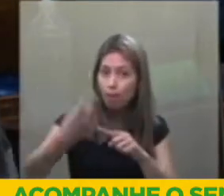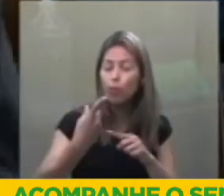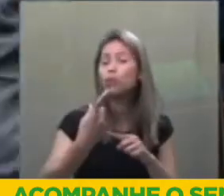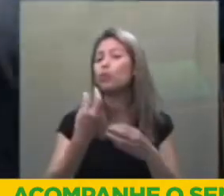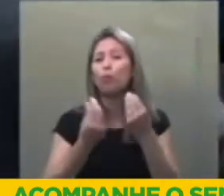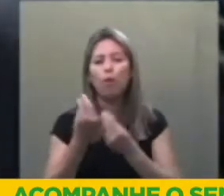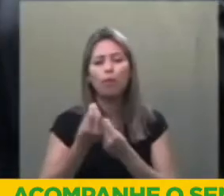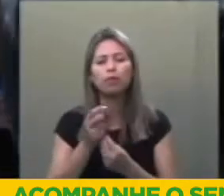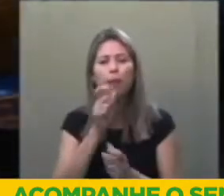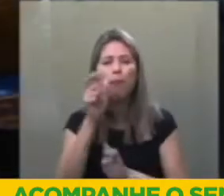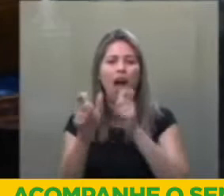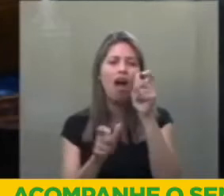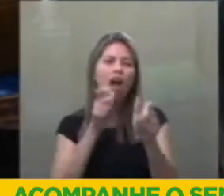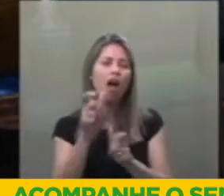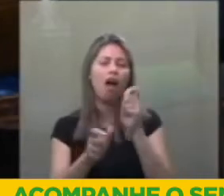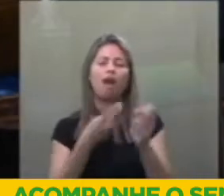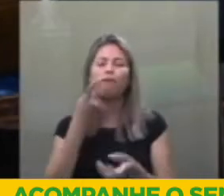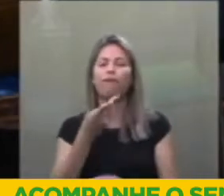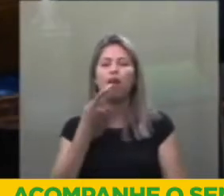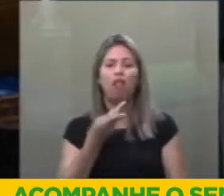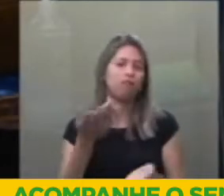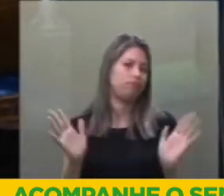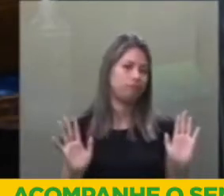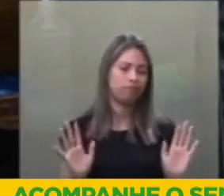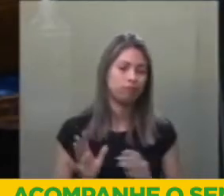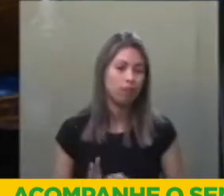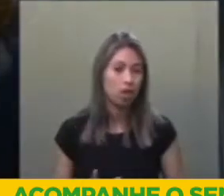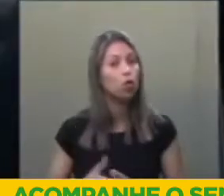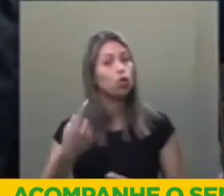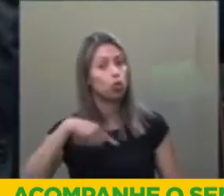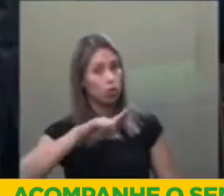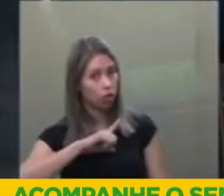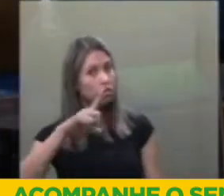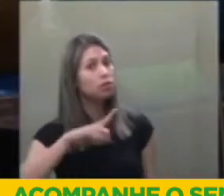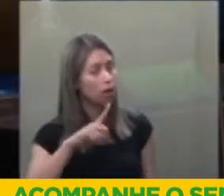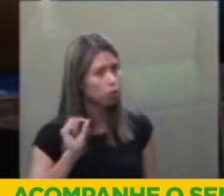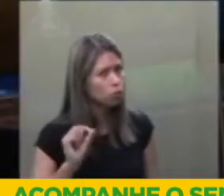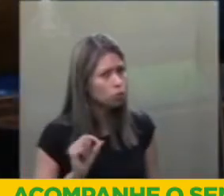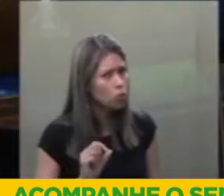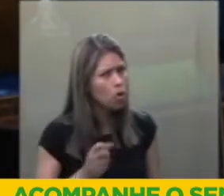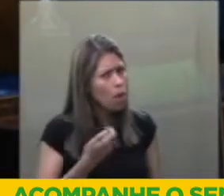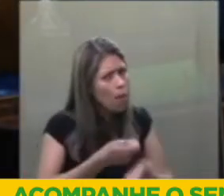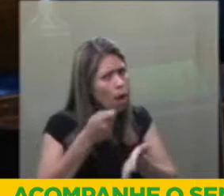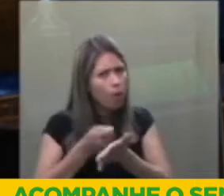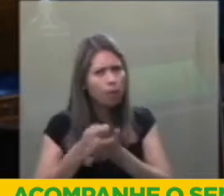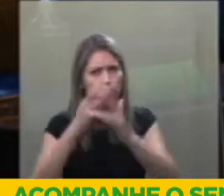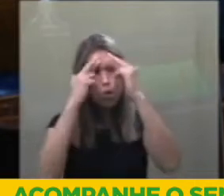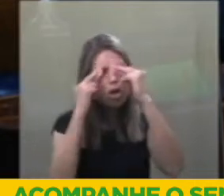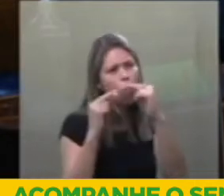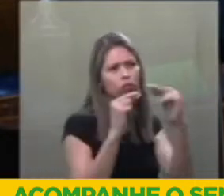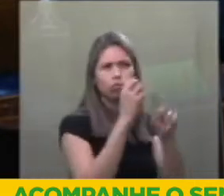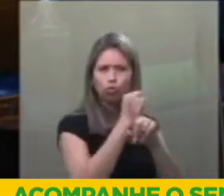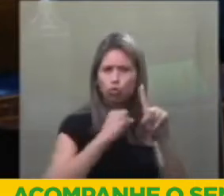soltas ao vento. Nós temos a obrigação de respeitar a sociedade. Nós